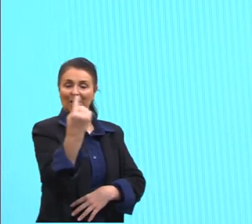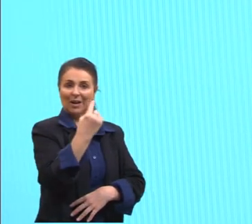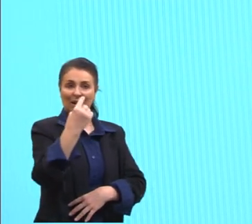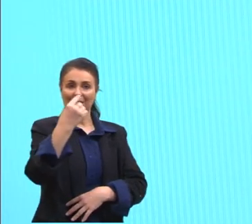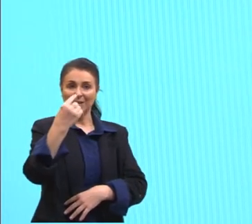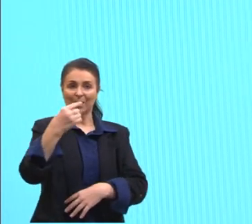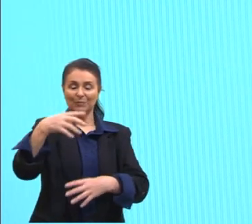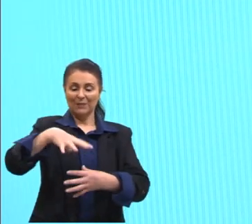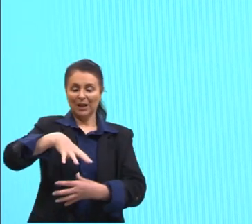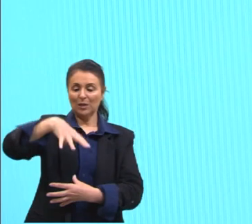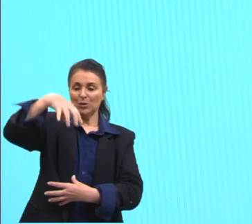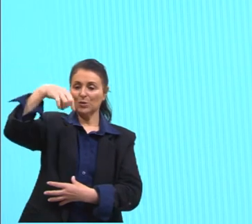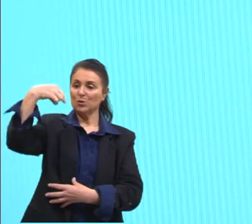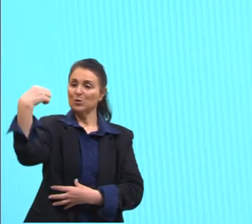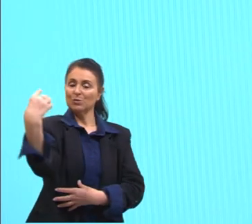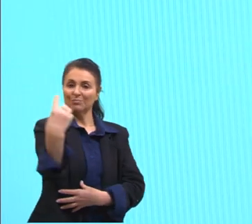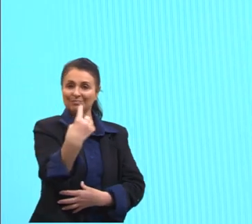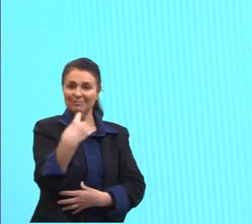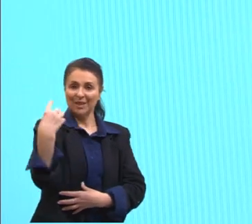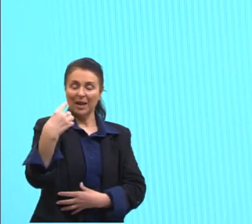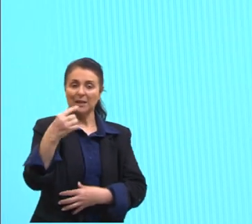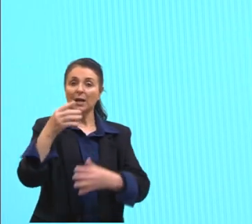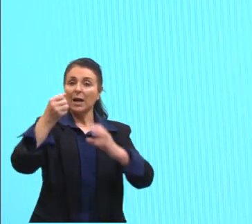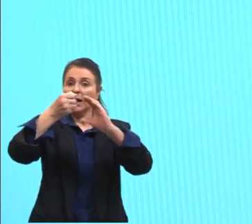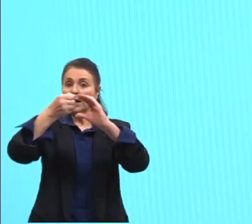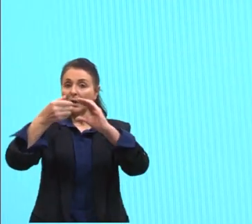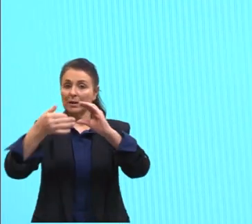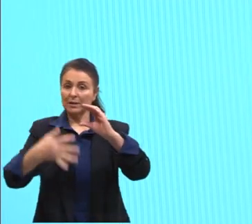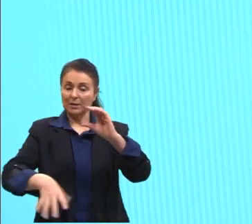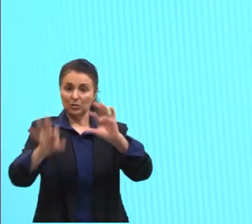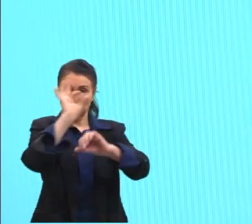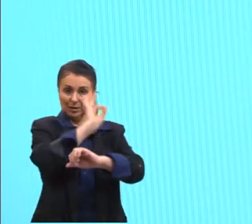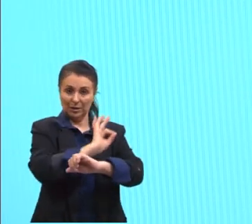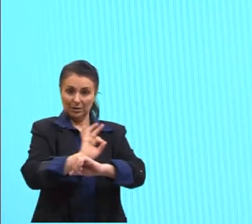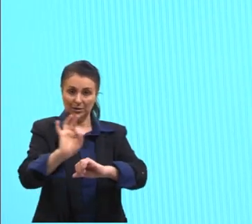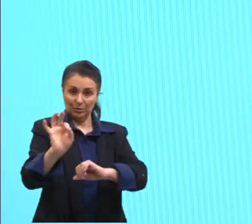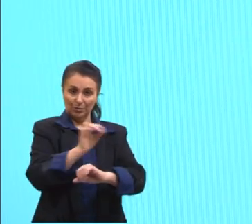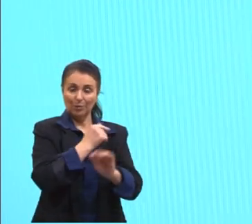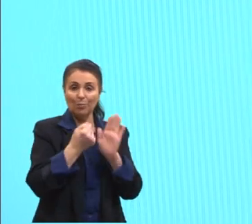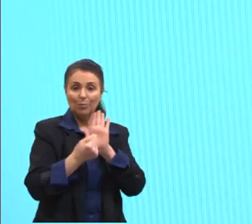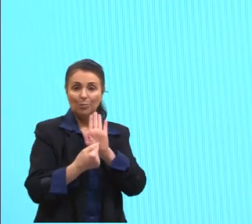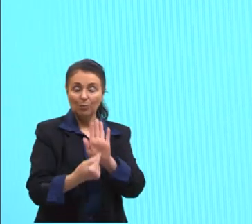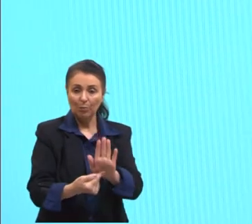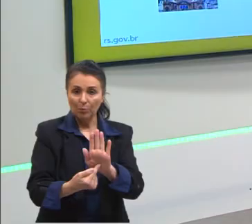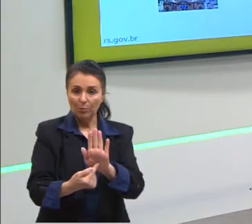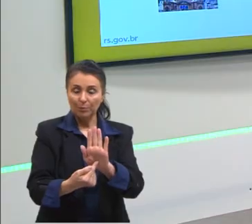característica da arquitetura possibilita uma